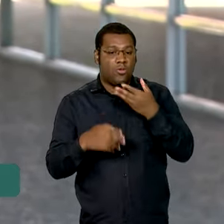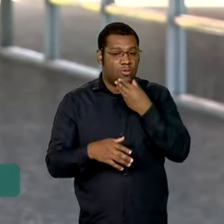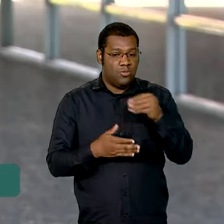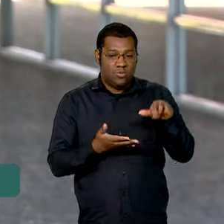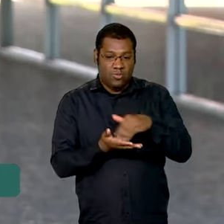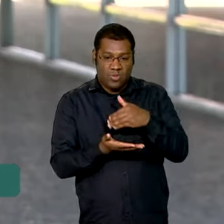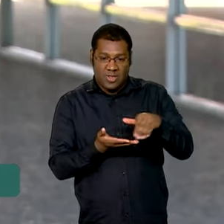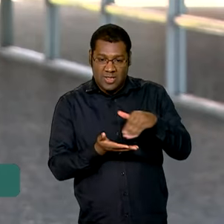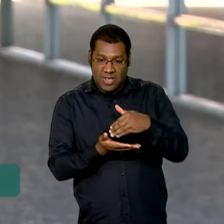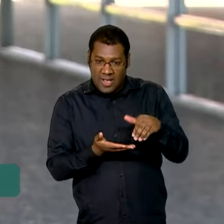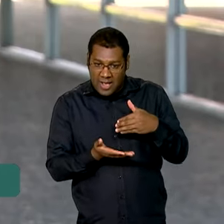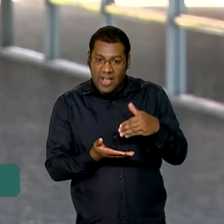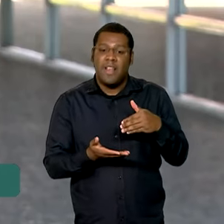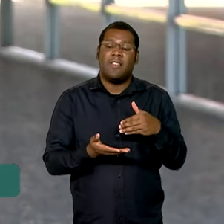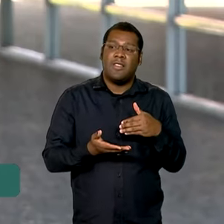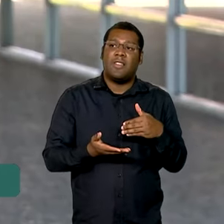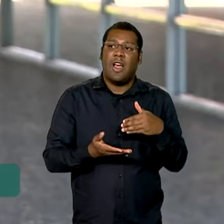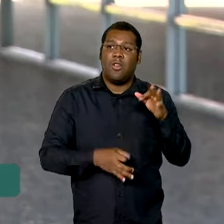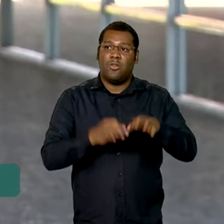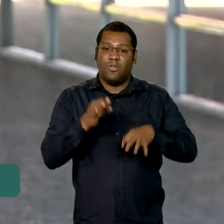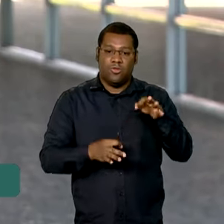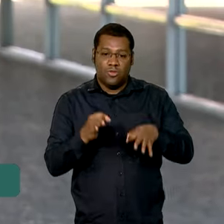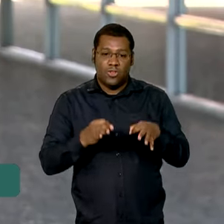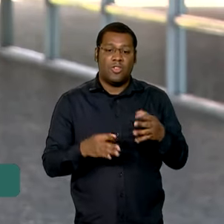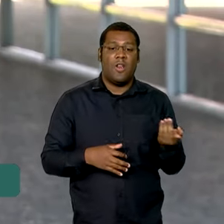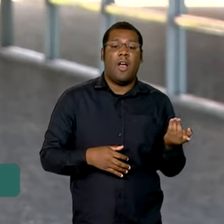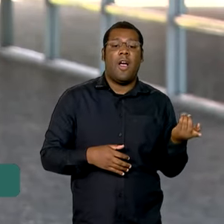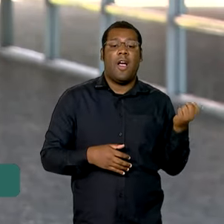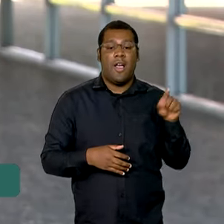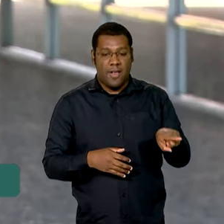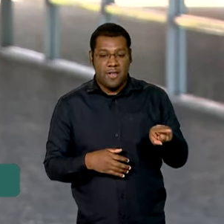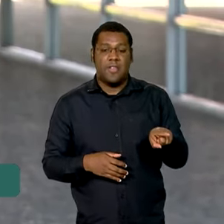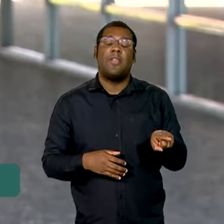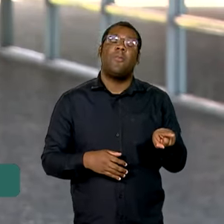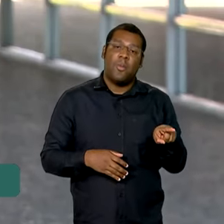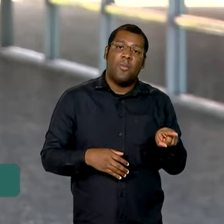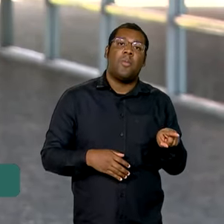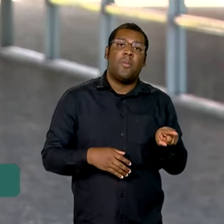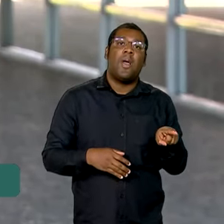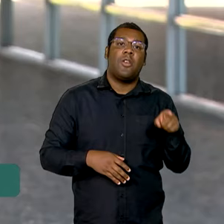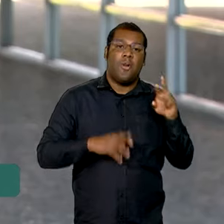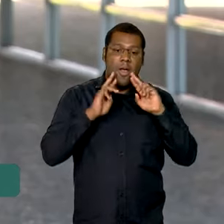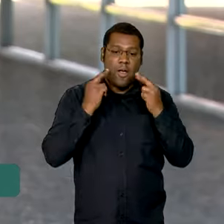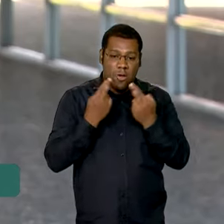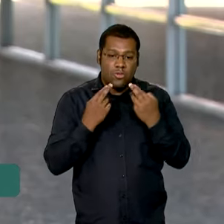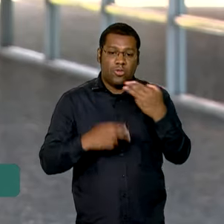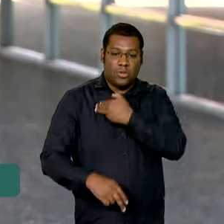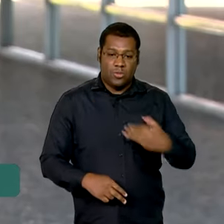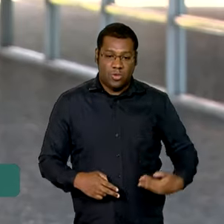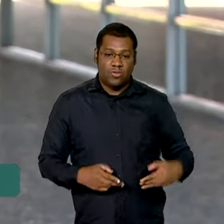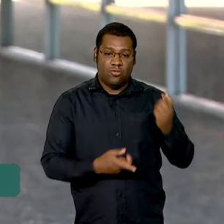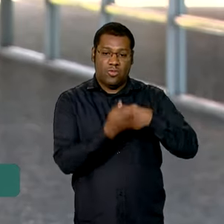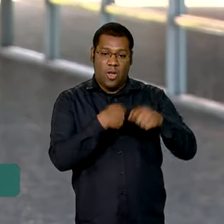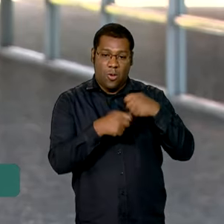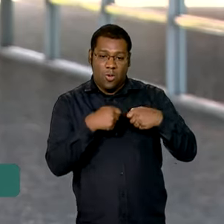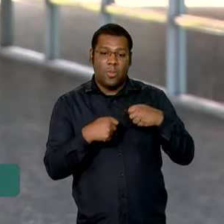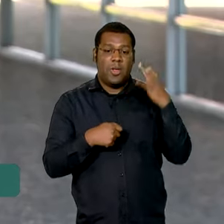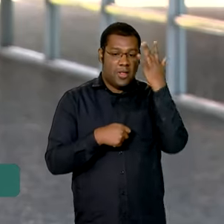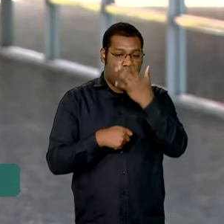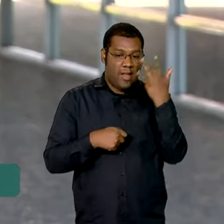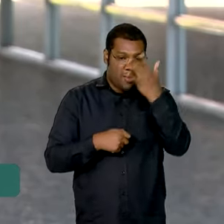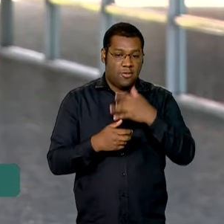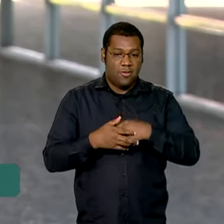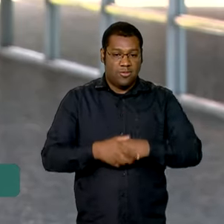Ricardo Lewandowski, e também com o ministro da Fazenda, Fernando Haddad. E olha, nessa semana, o presidente, ele tem uma longa agenda.